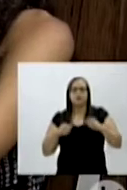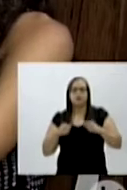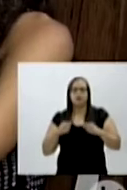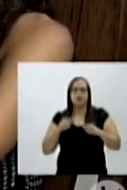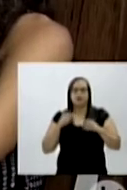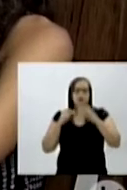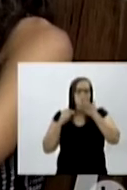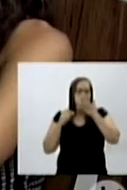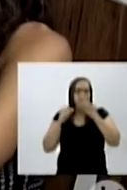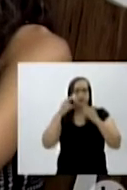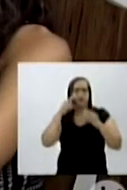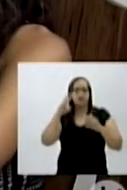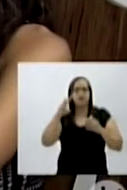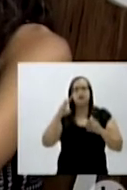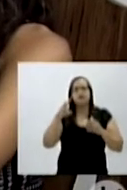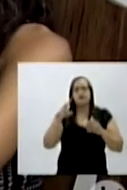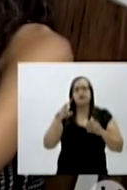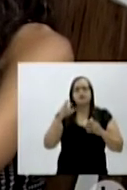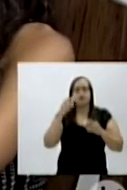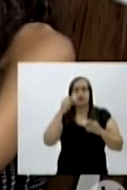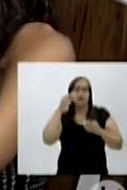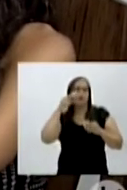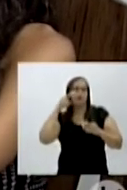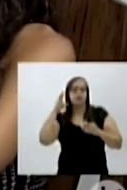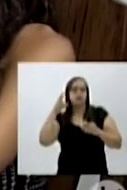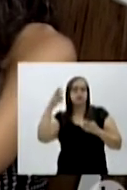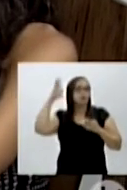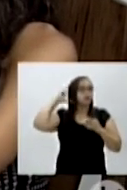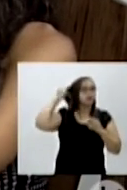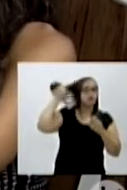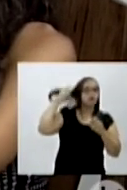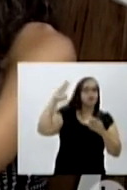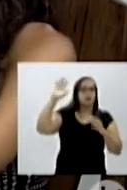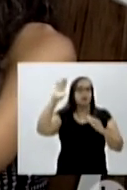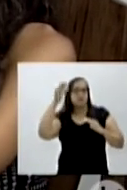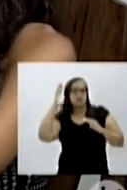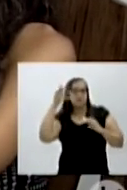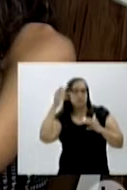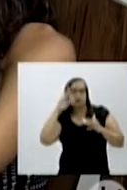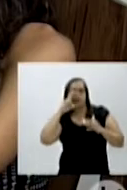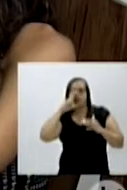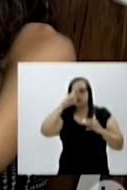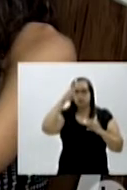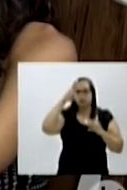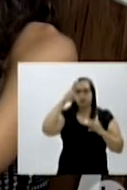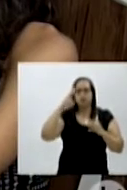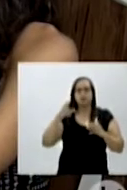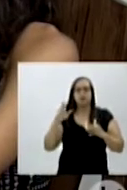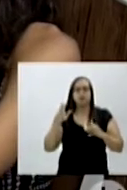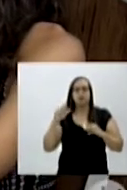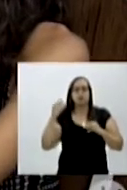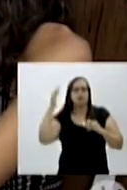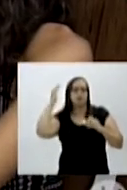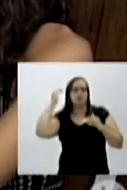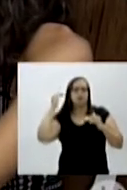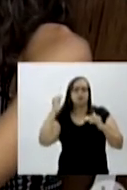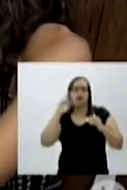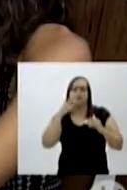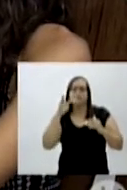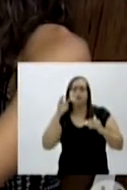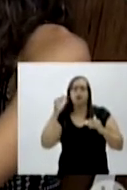enxergar em relação a mim agora? Eu vejo que o cabelo é escuro, não é comprido,